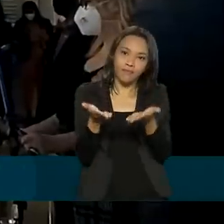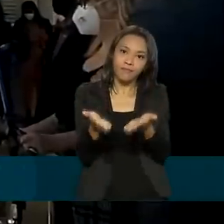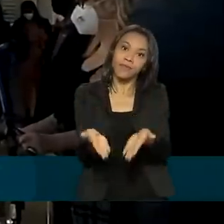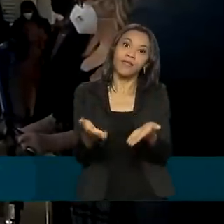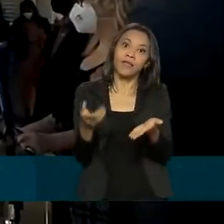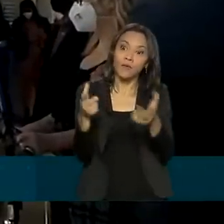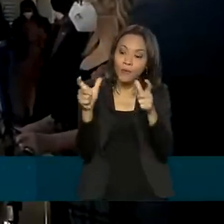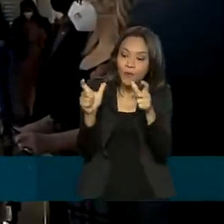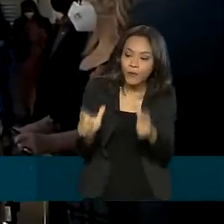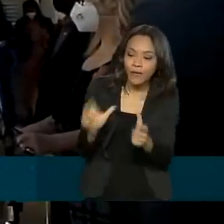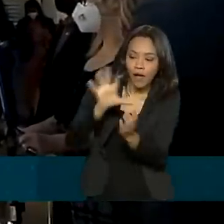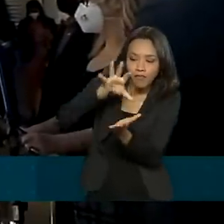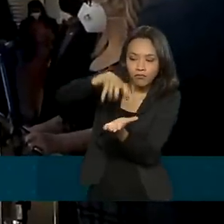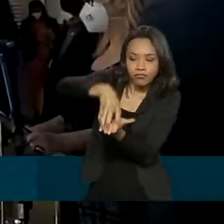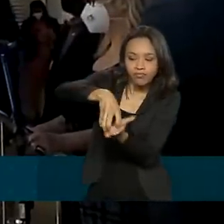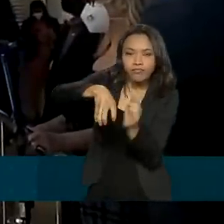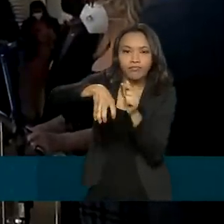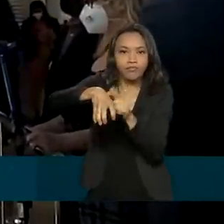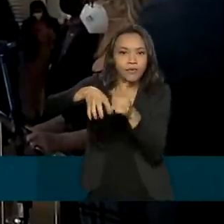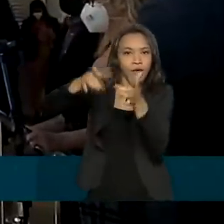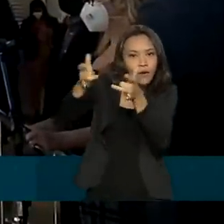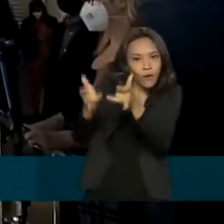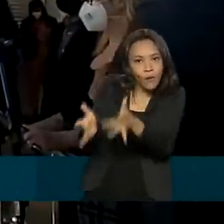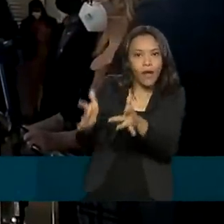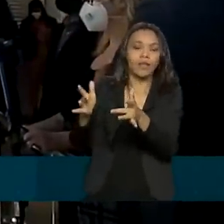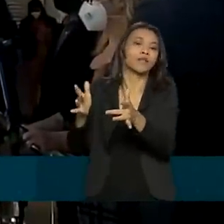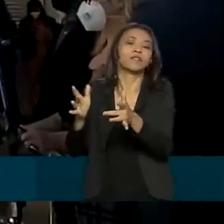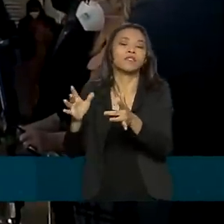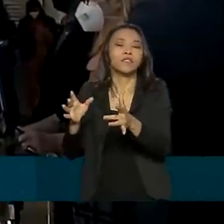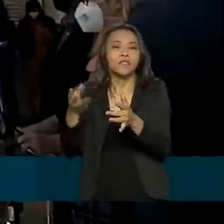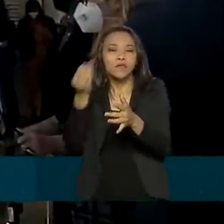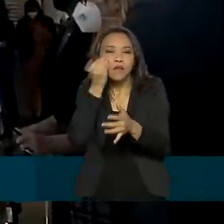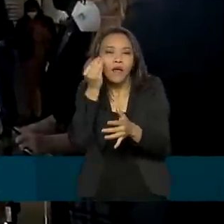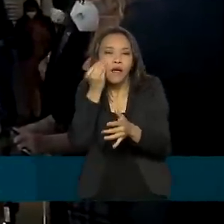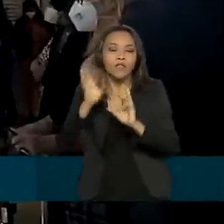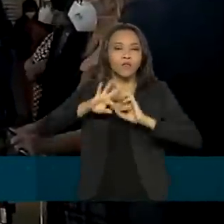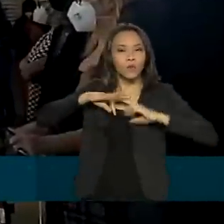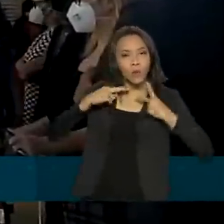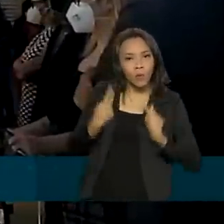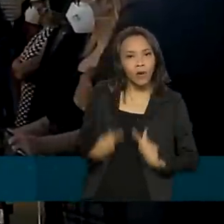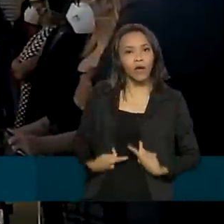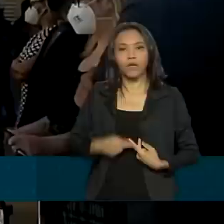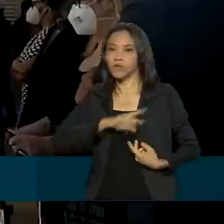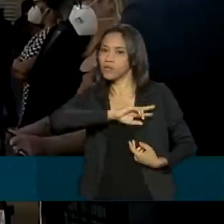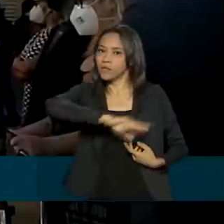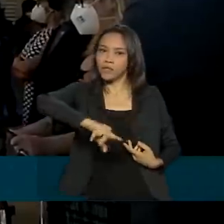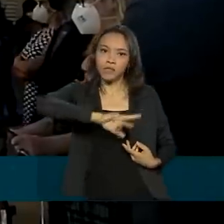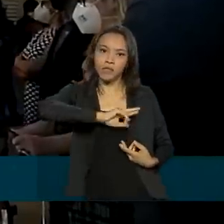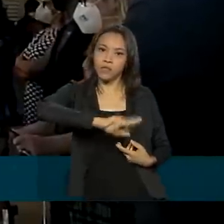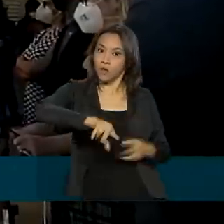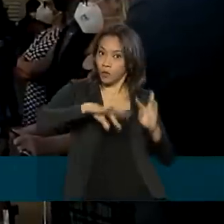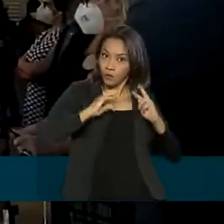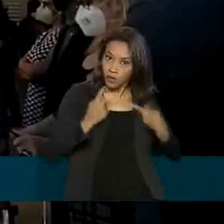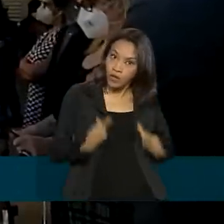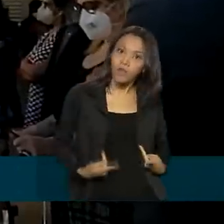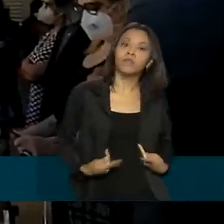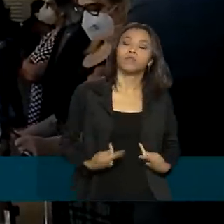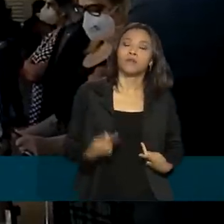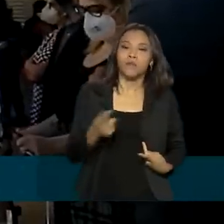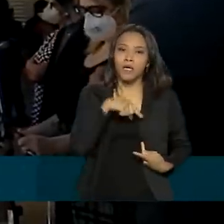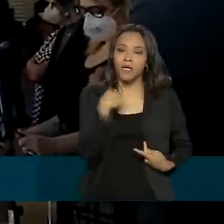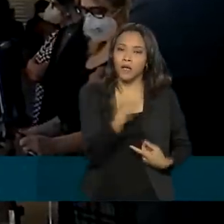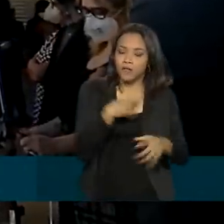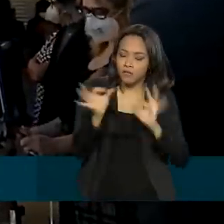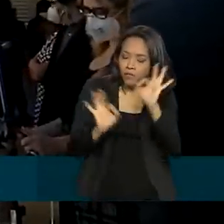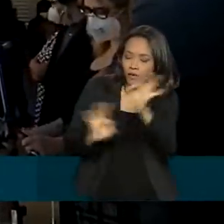reservatório de amostras humanas e não humanas para estudos de pesquisas e assim entendermos cada vez mais e prepararmos